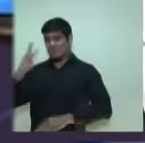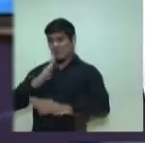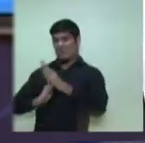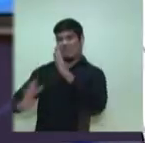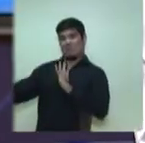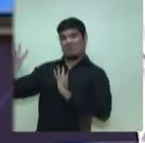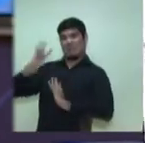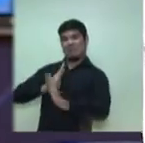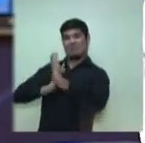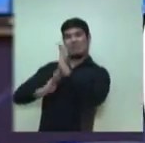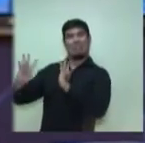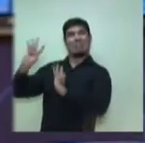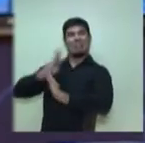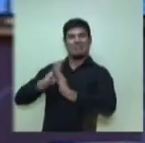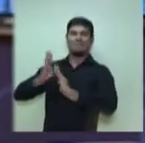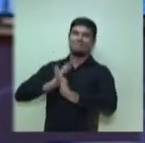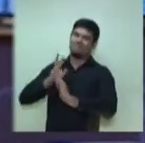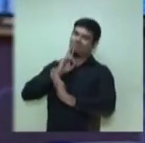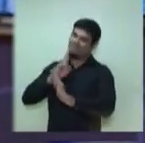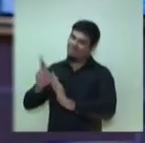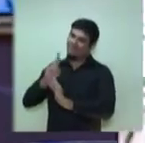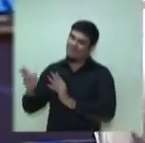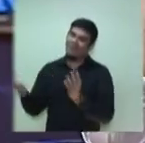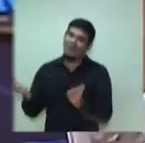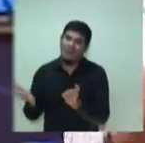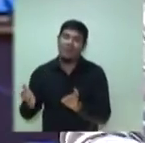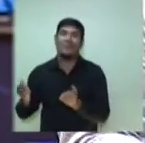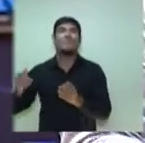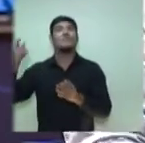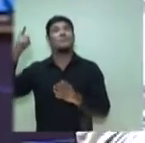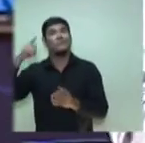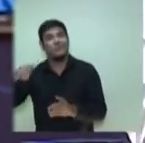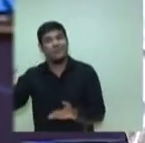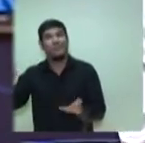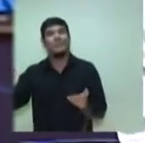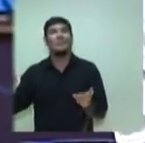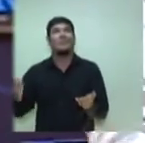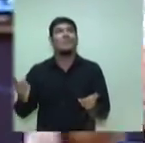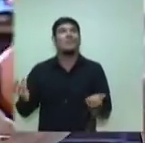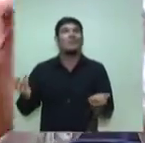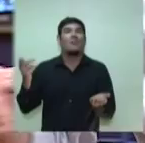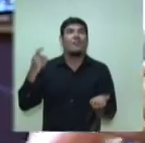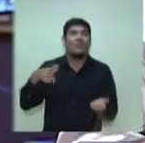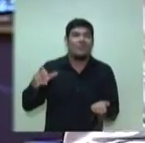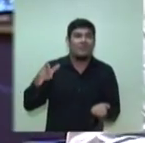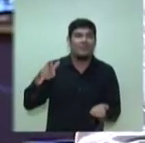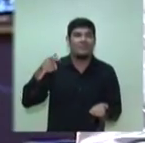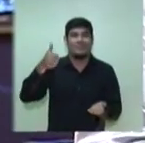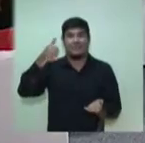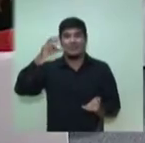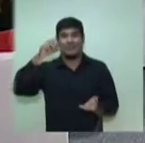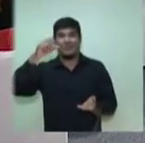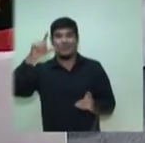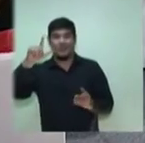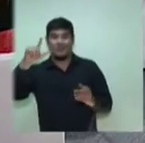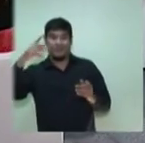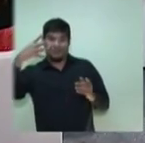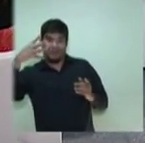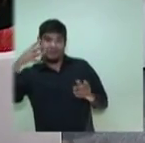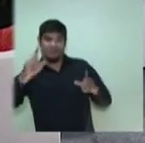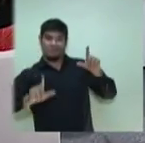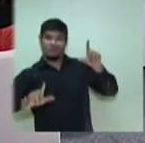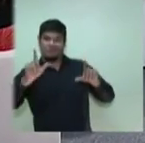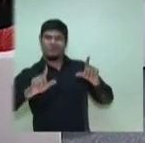mais 74 inserções no programa dele. Uma outra, já tinha uma outra no Facebook dele.